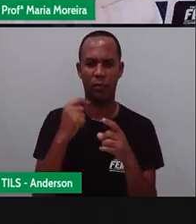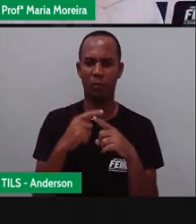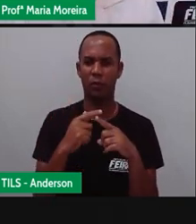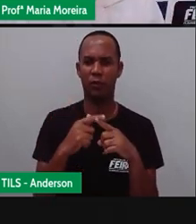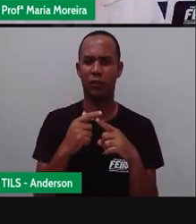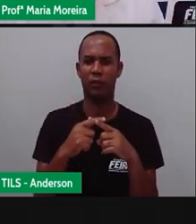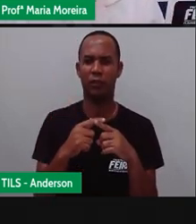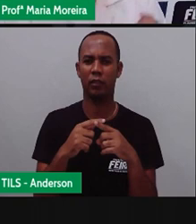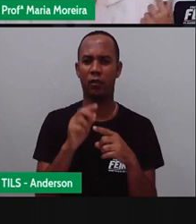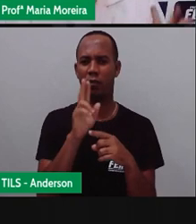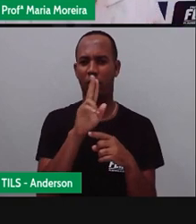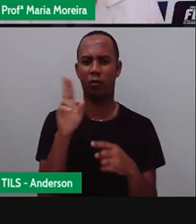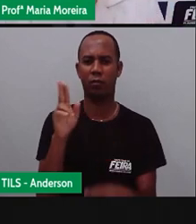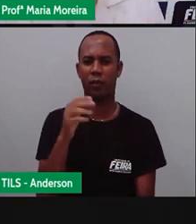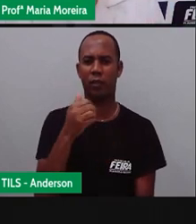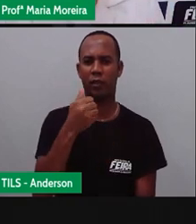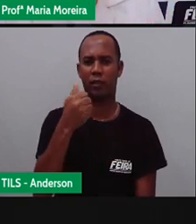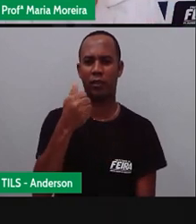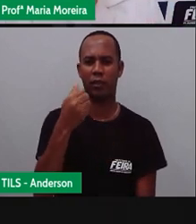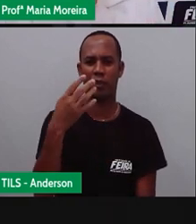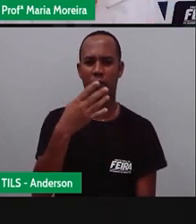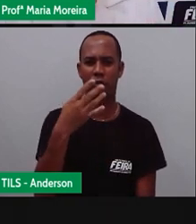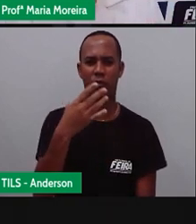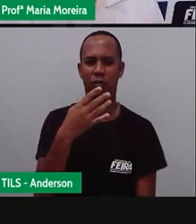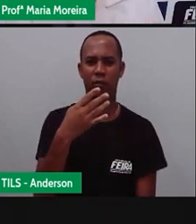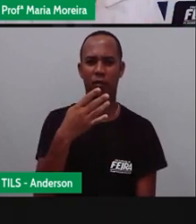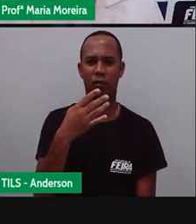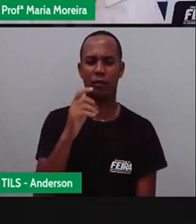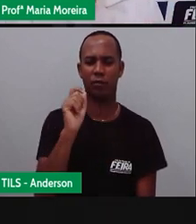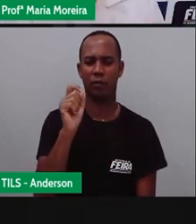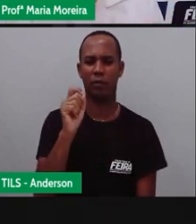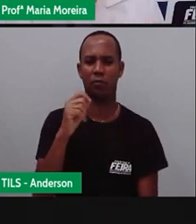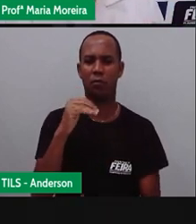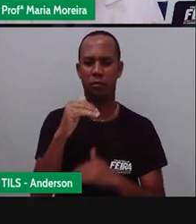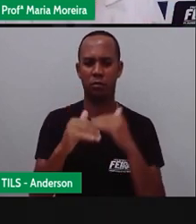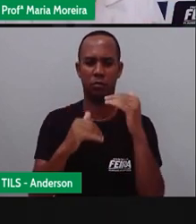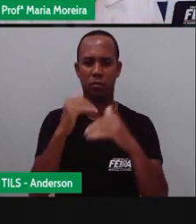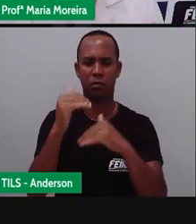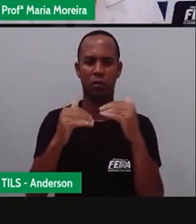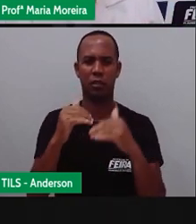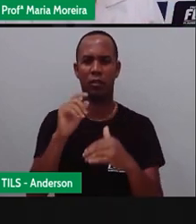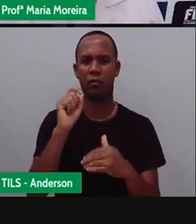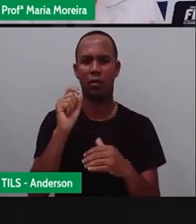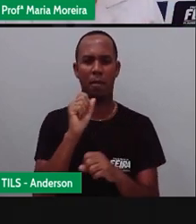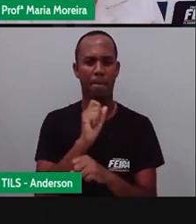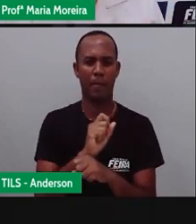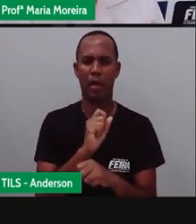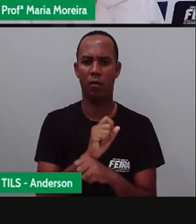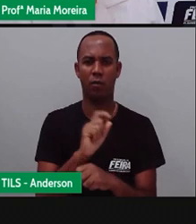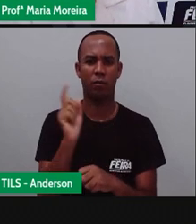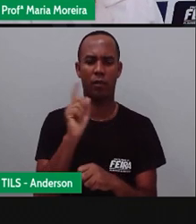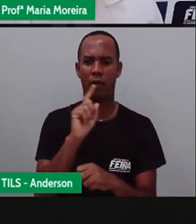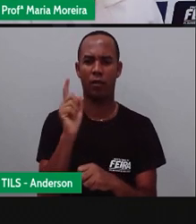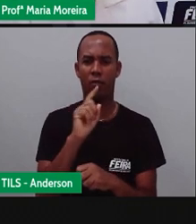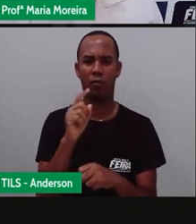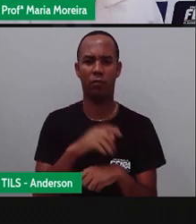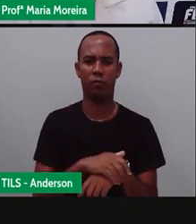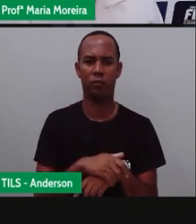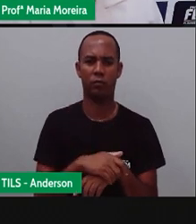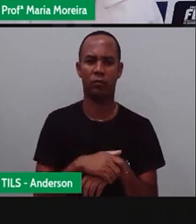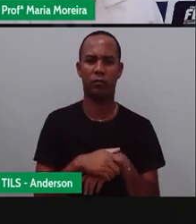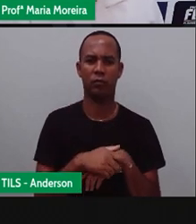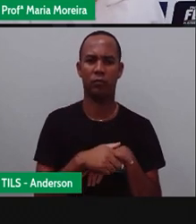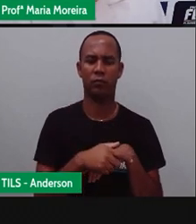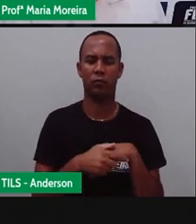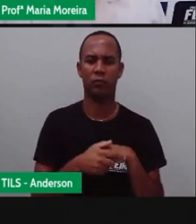14bis, os avanços tecnológicos dessas máquinas voadoras não pararam de ocorrer. E foi o que a Pró também falou